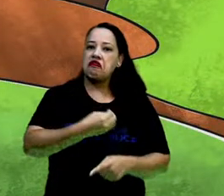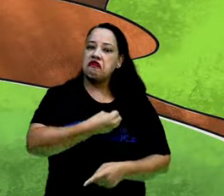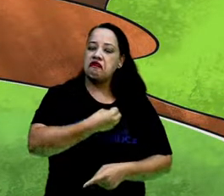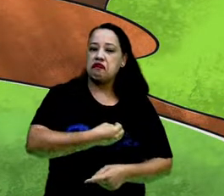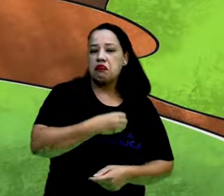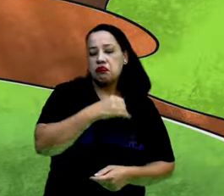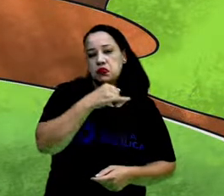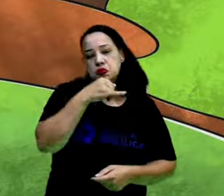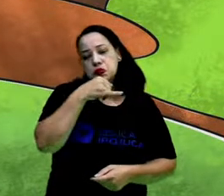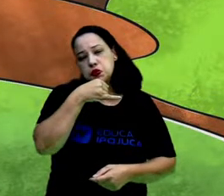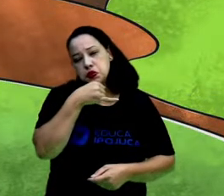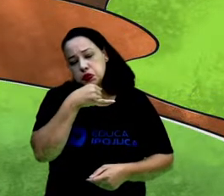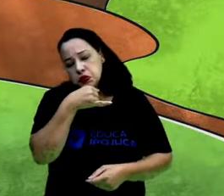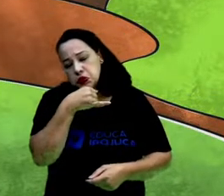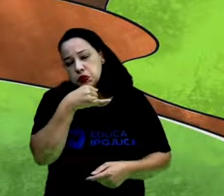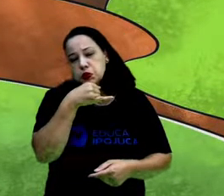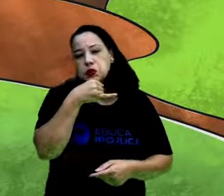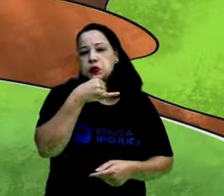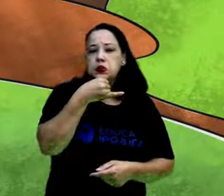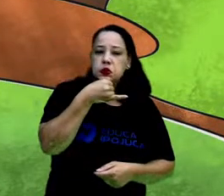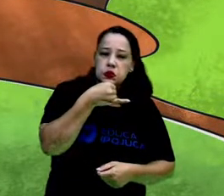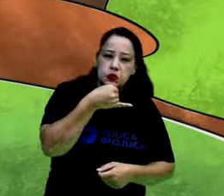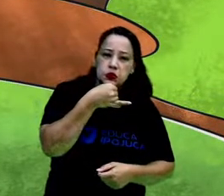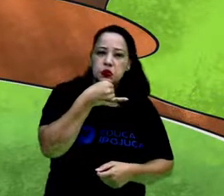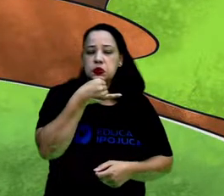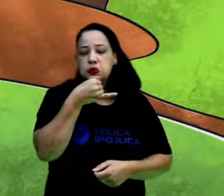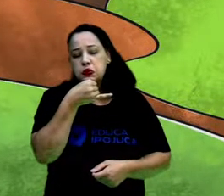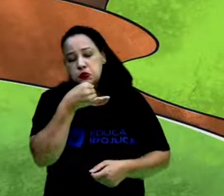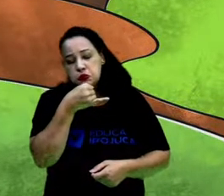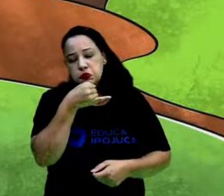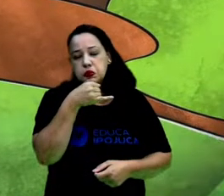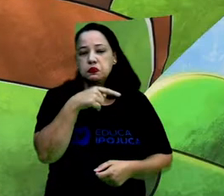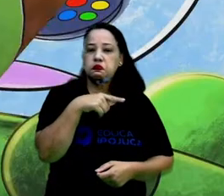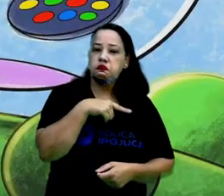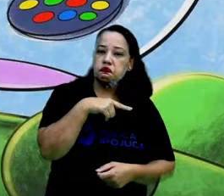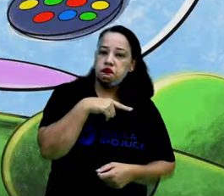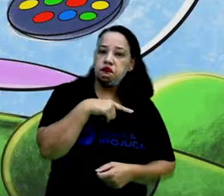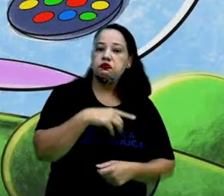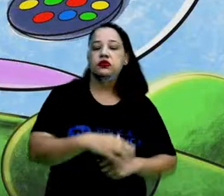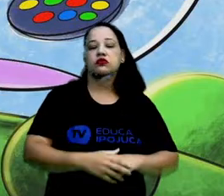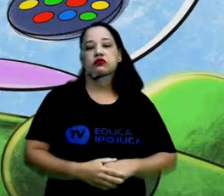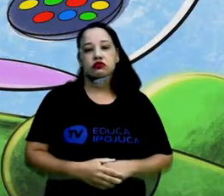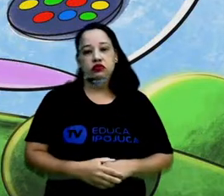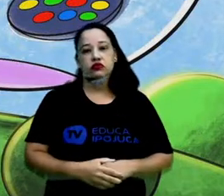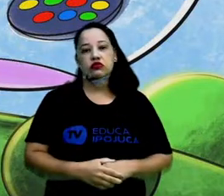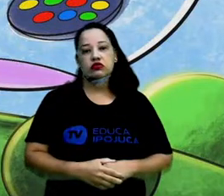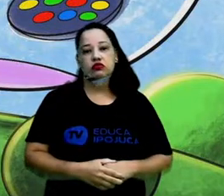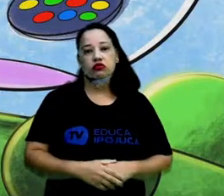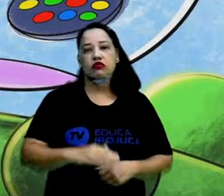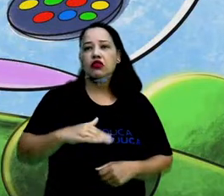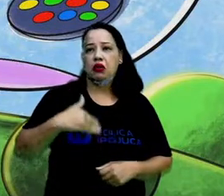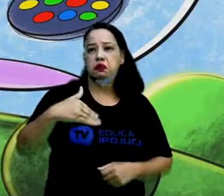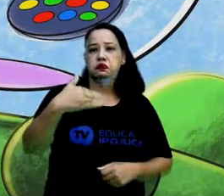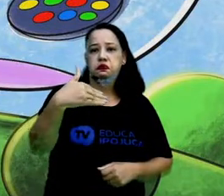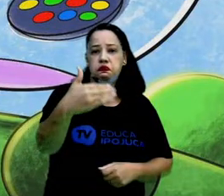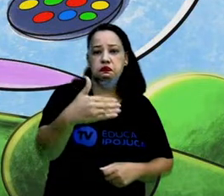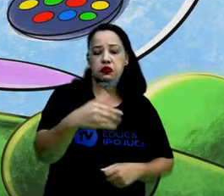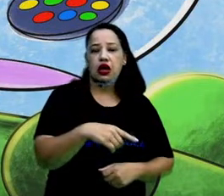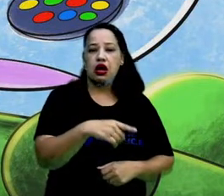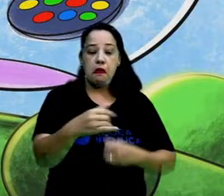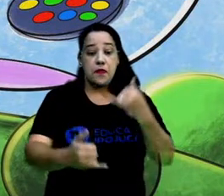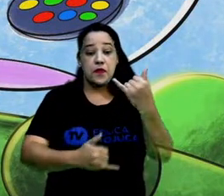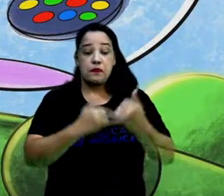graça com uma vida nada emocionante. Certo dia, ele